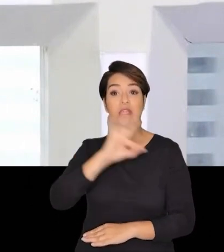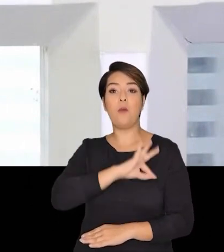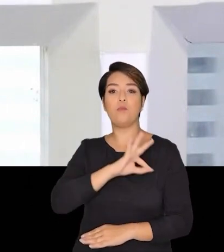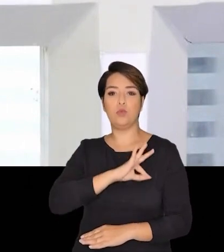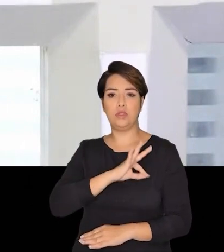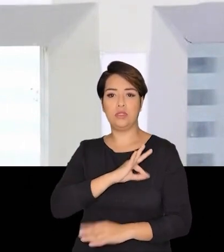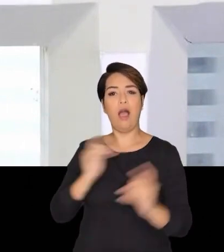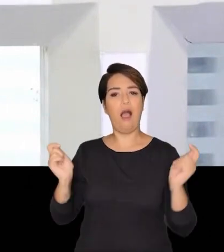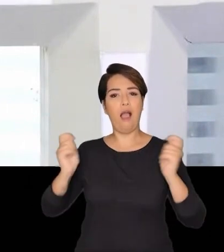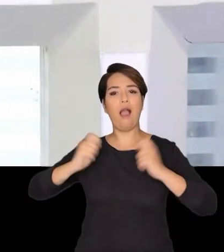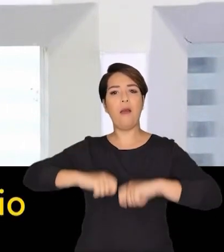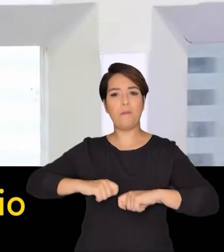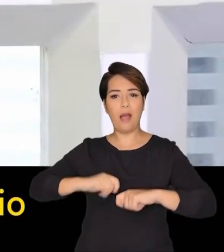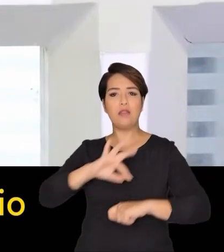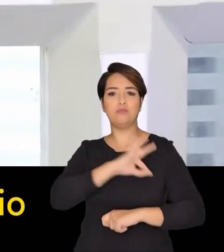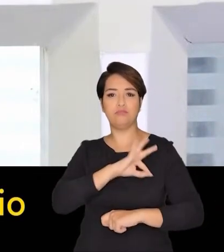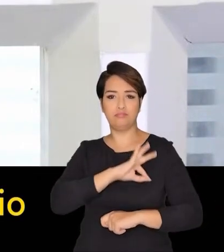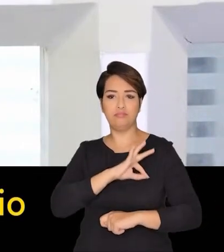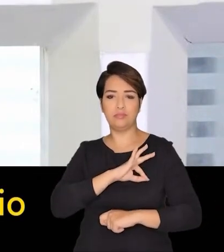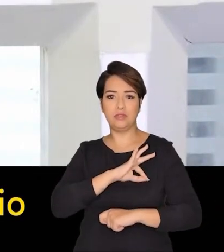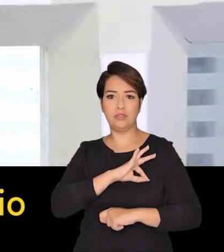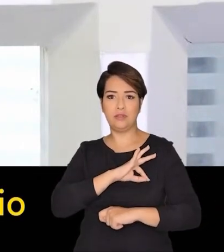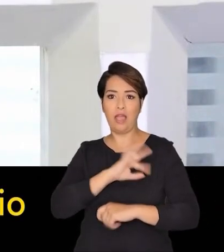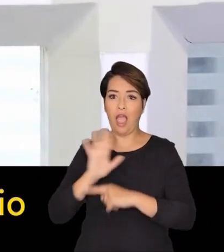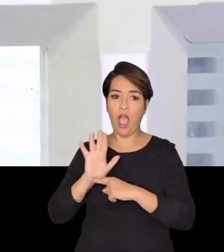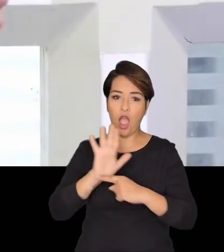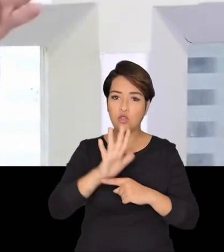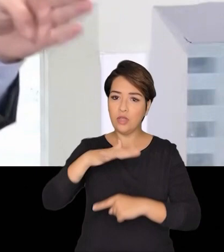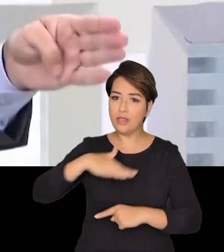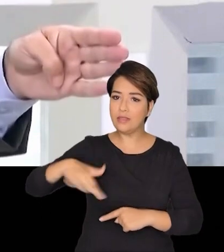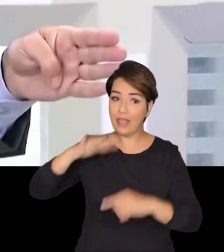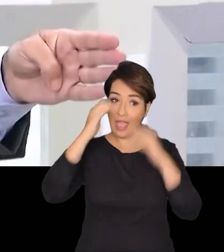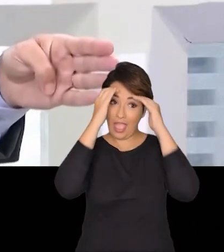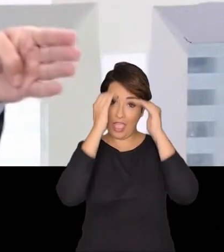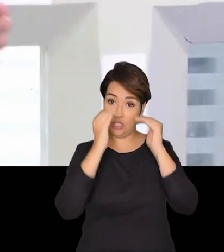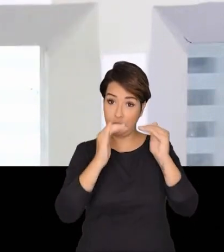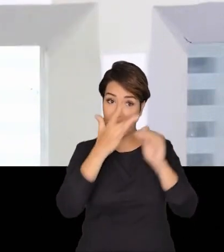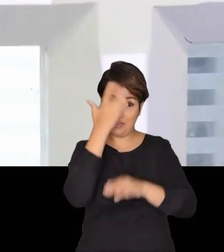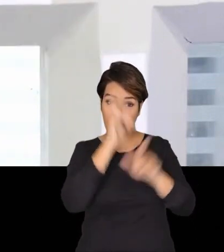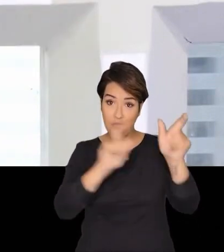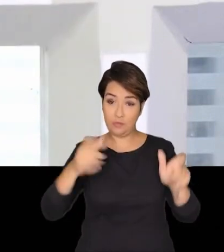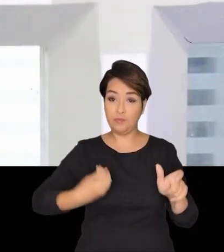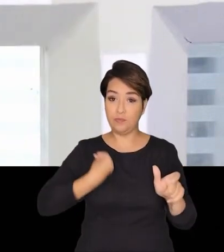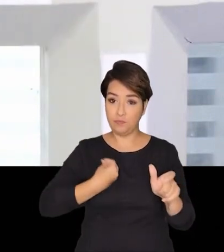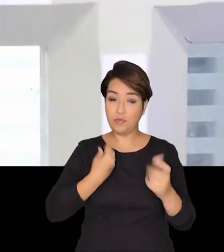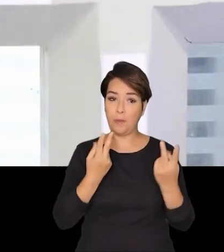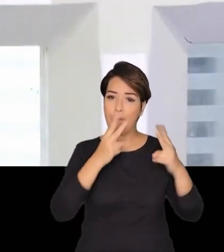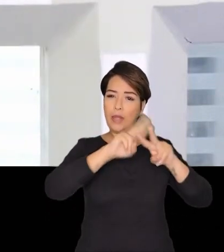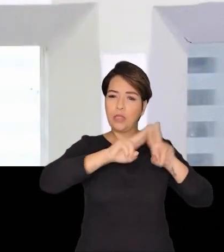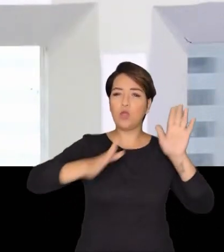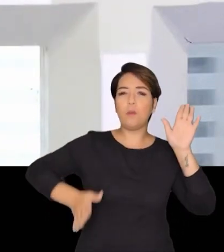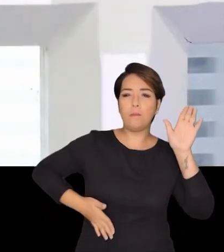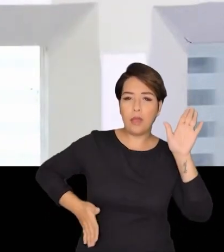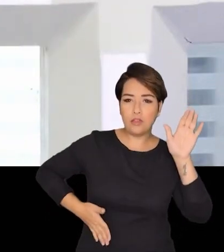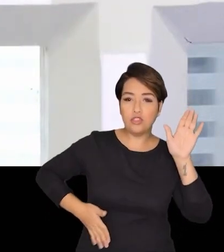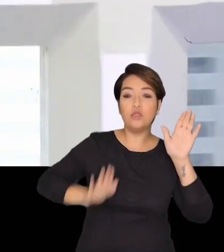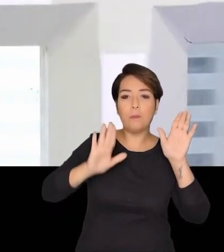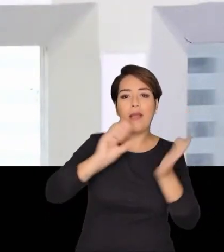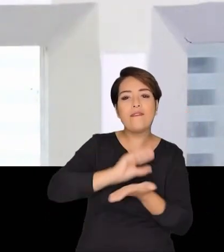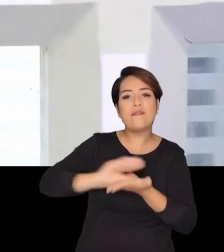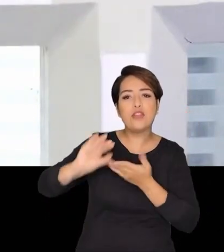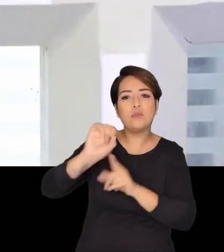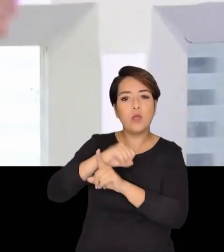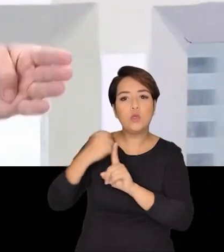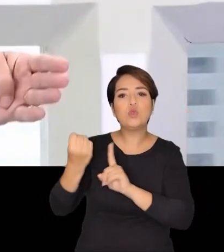polícia valorizada a polícia treinada uma polícia capaz de retomar território respeitando a vida das pessoas prendendo o bandido enfrentando o crime